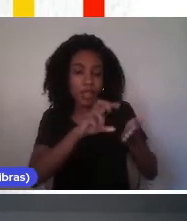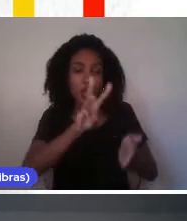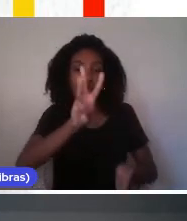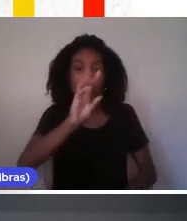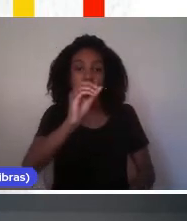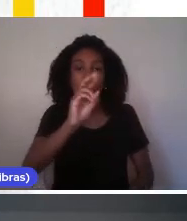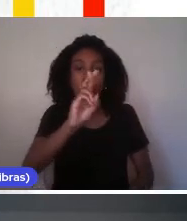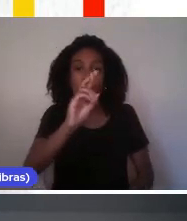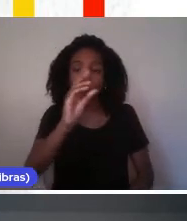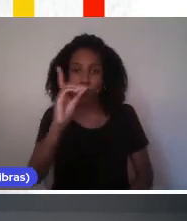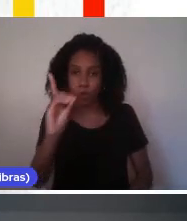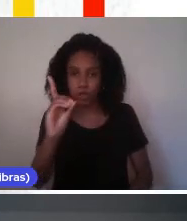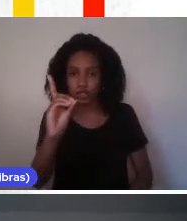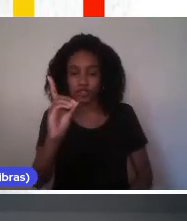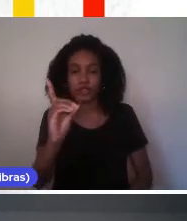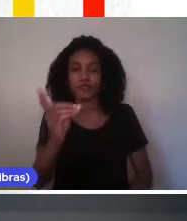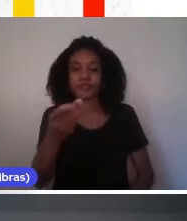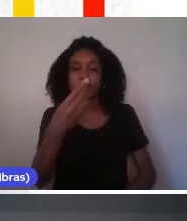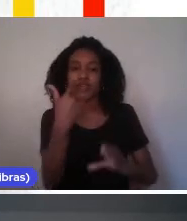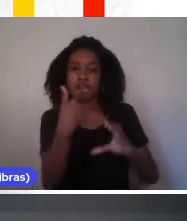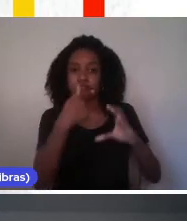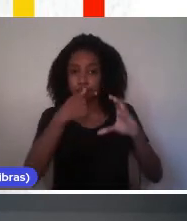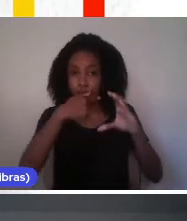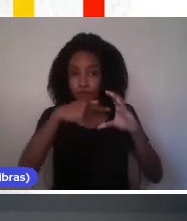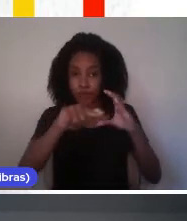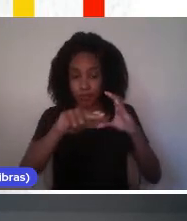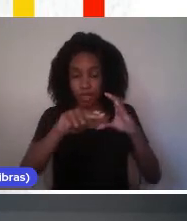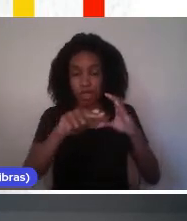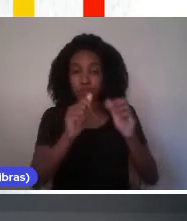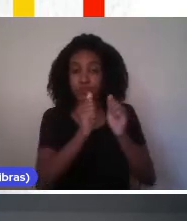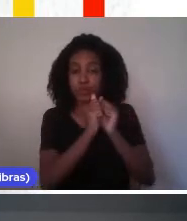envio por e-mail junto ao material.